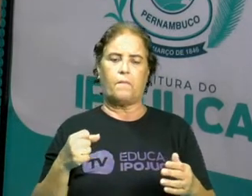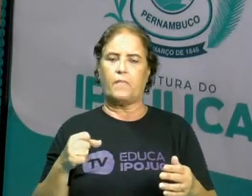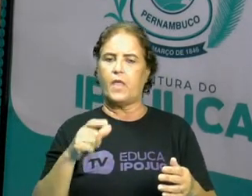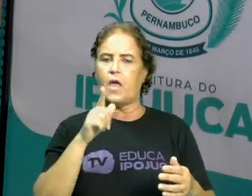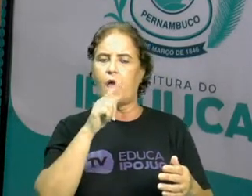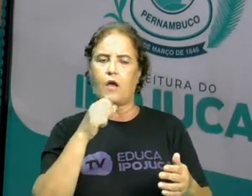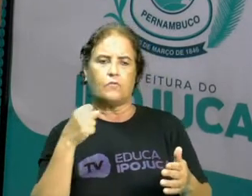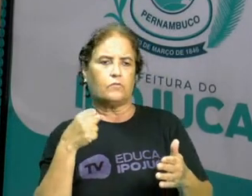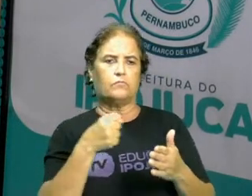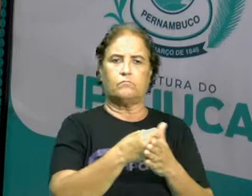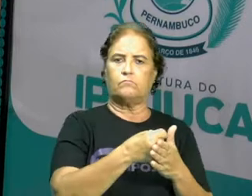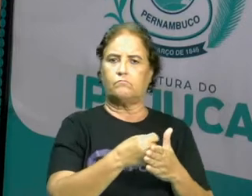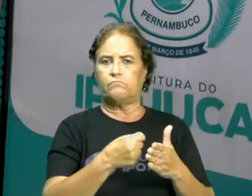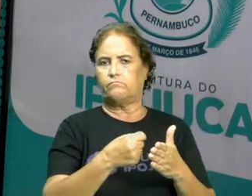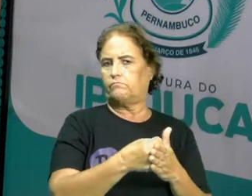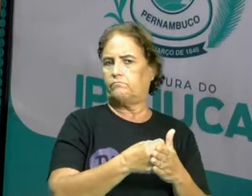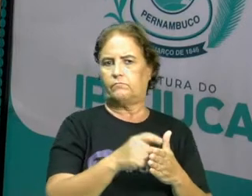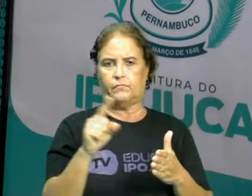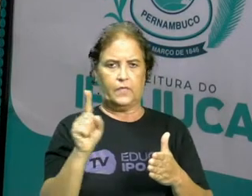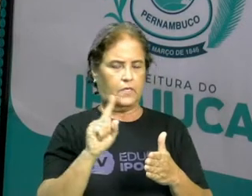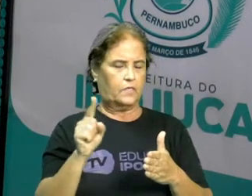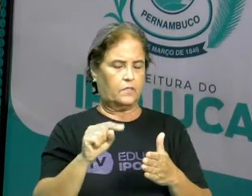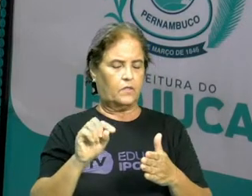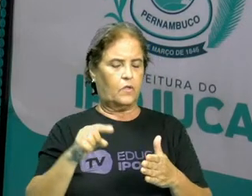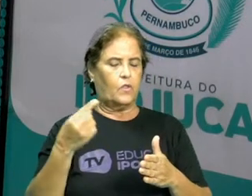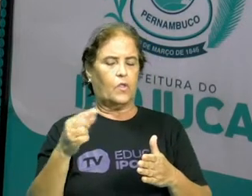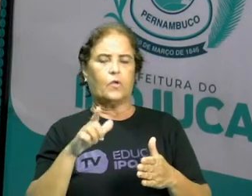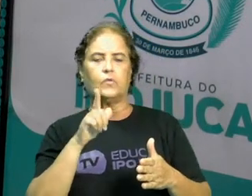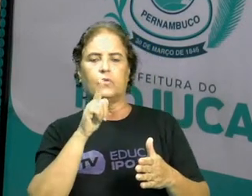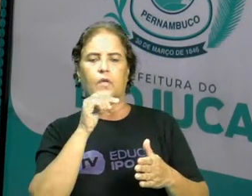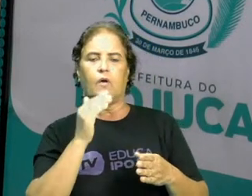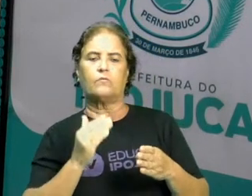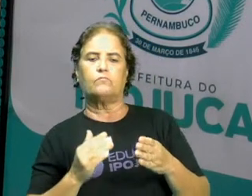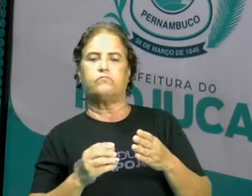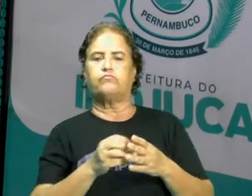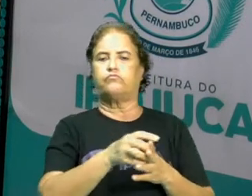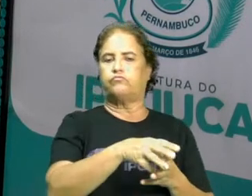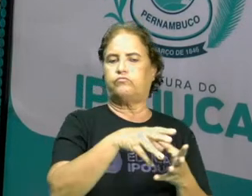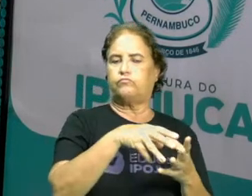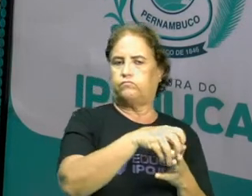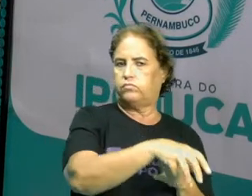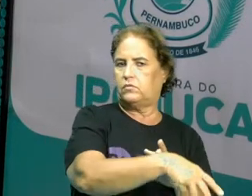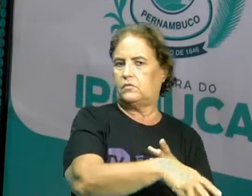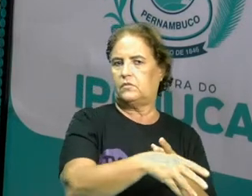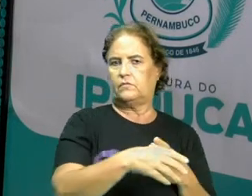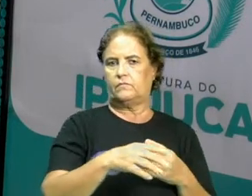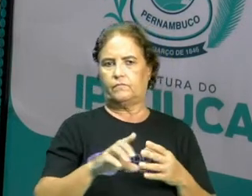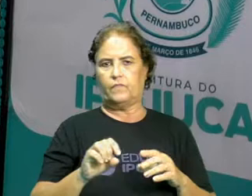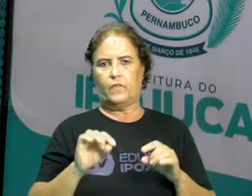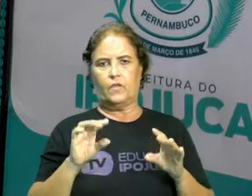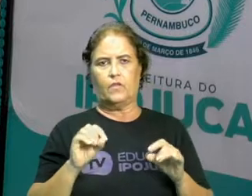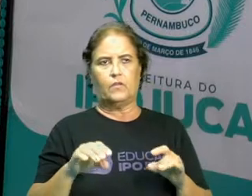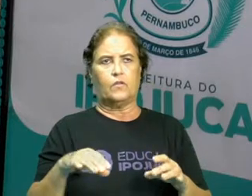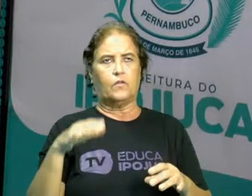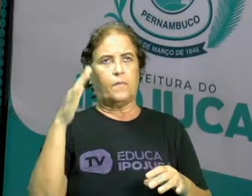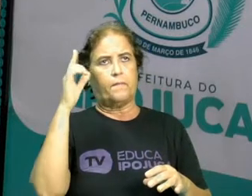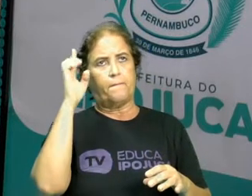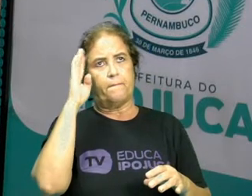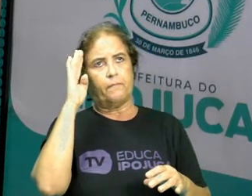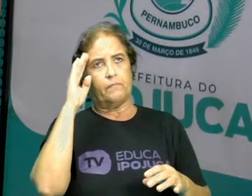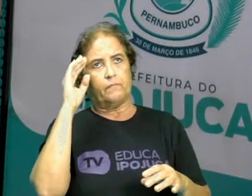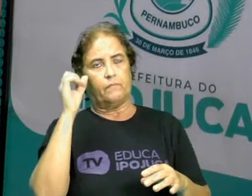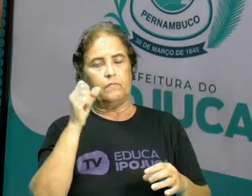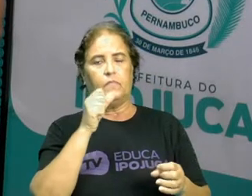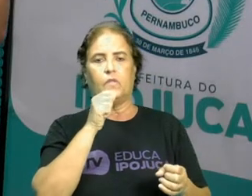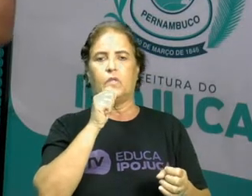água, líquido, ele não passa. Já outros não. Já outros já são bastante permeáveis. Sonhou com água, já